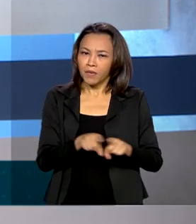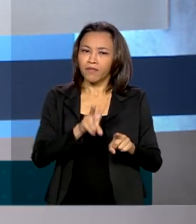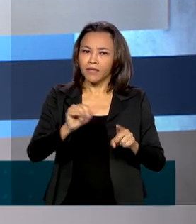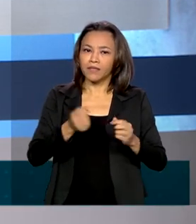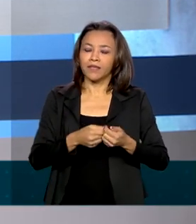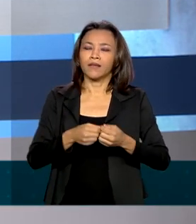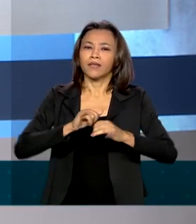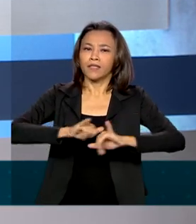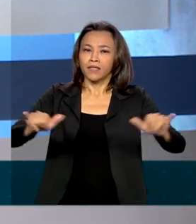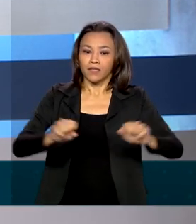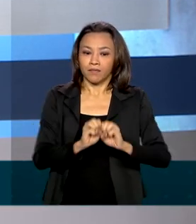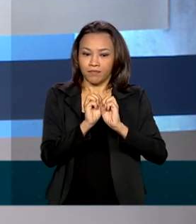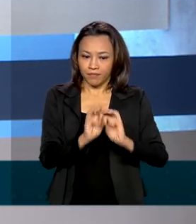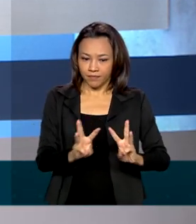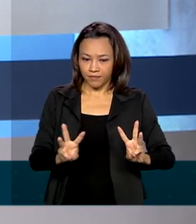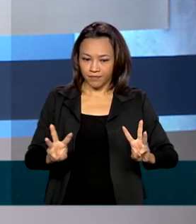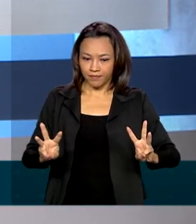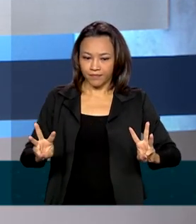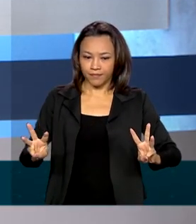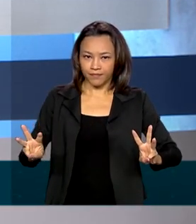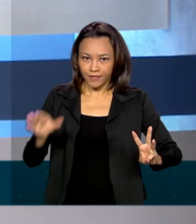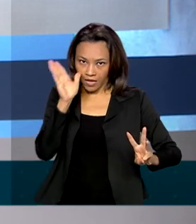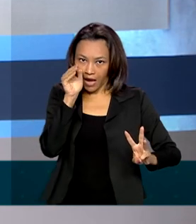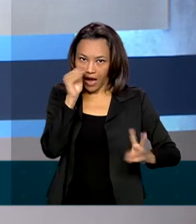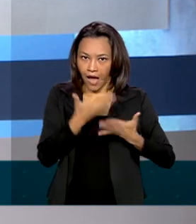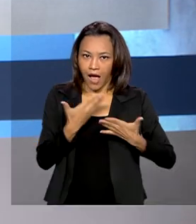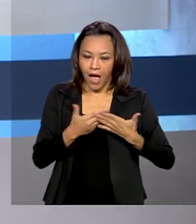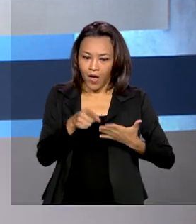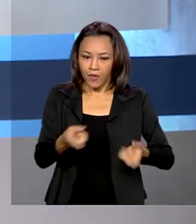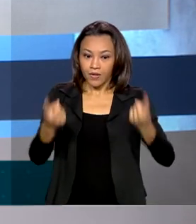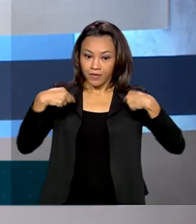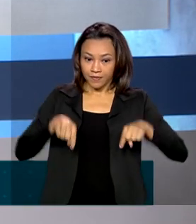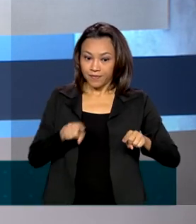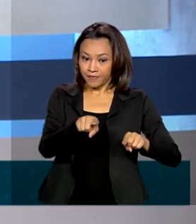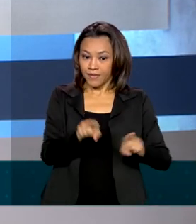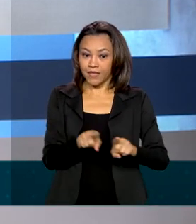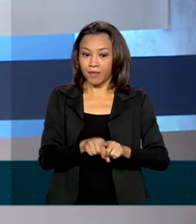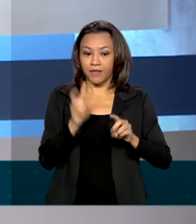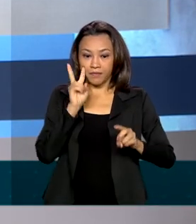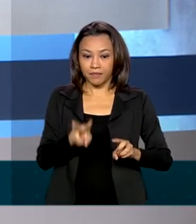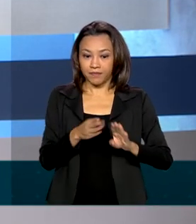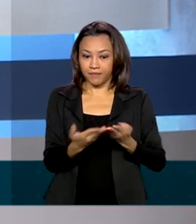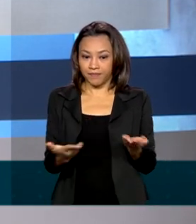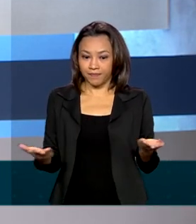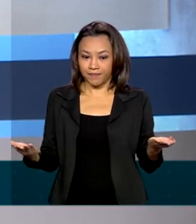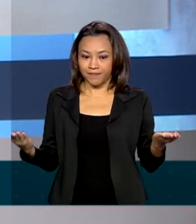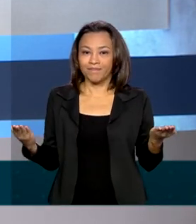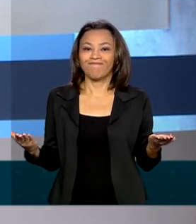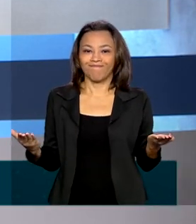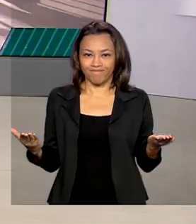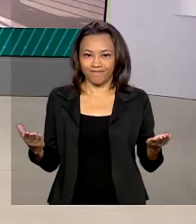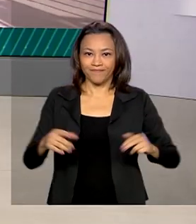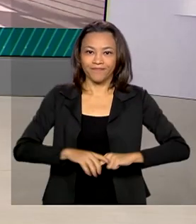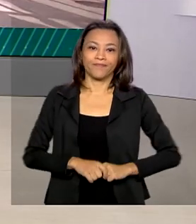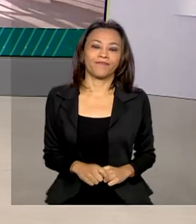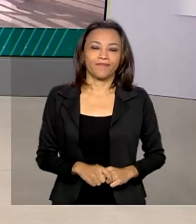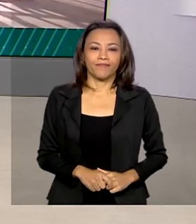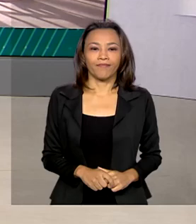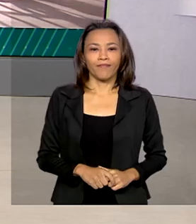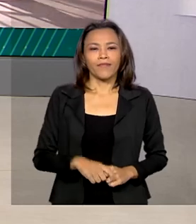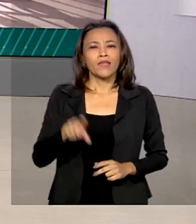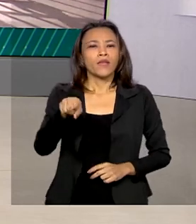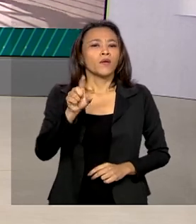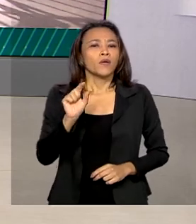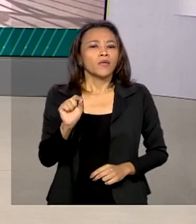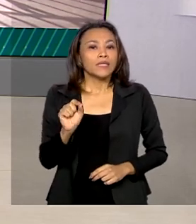canais youtube.com.br tvbrasil e youtube.com.br tvbrasil.gov. Entre